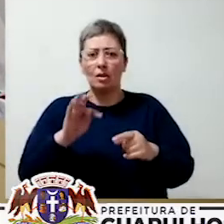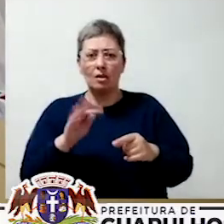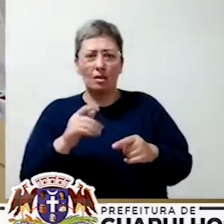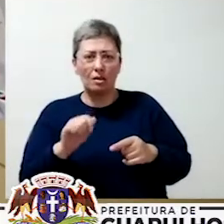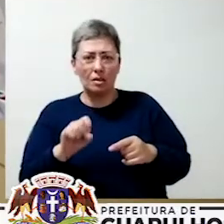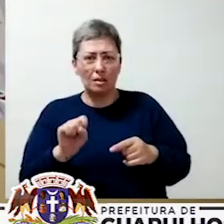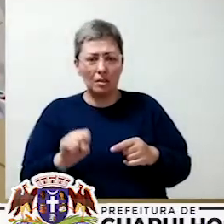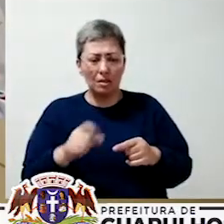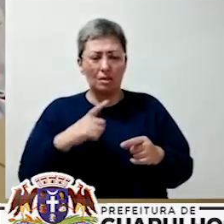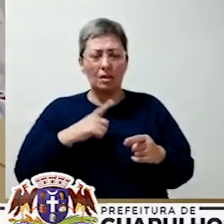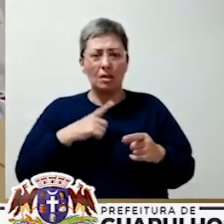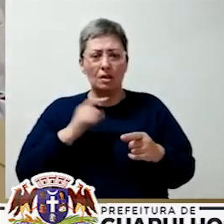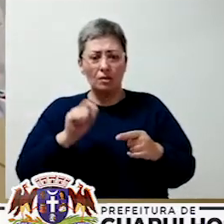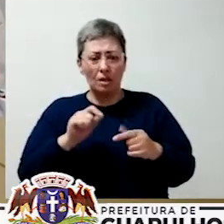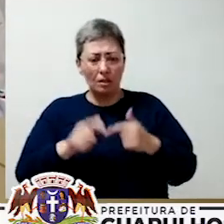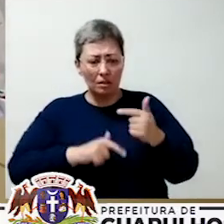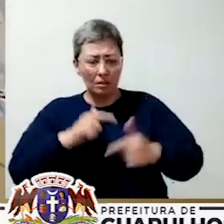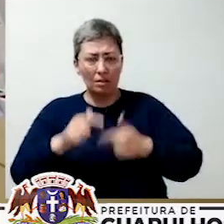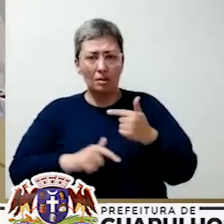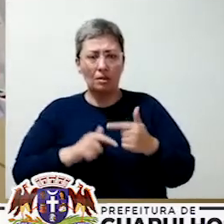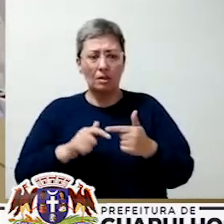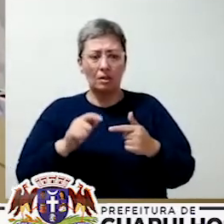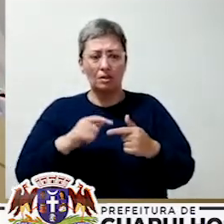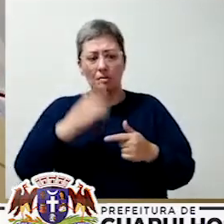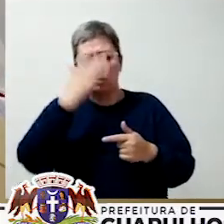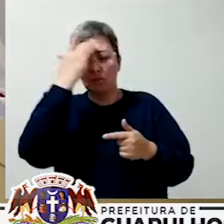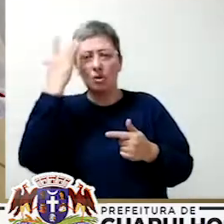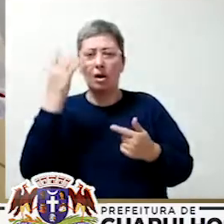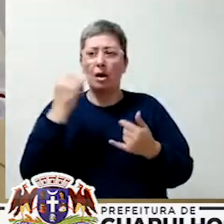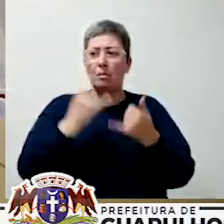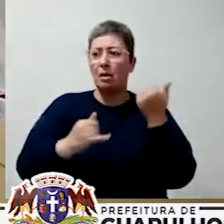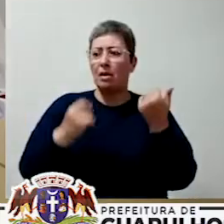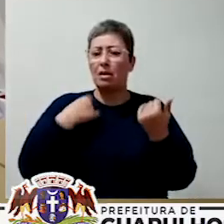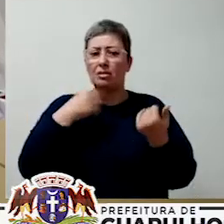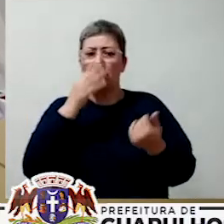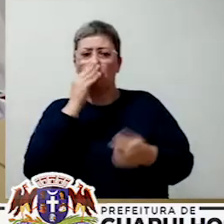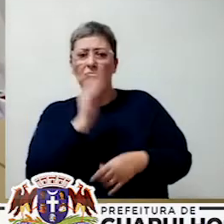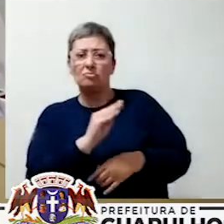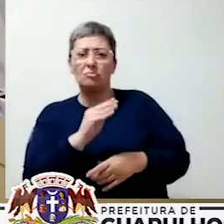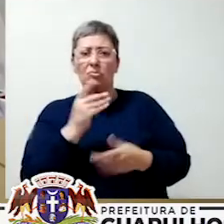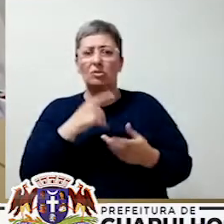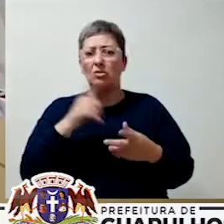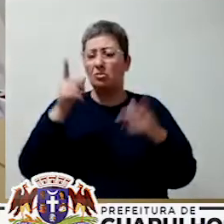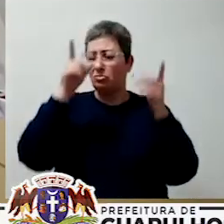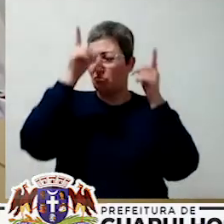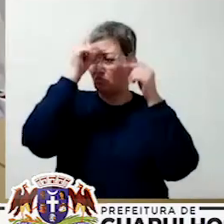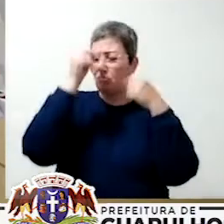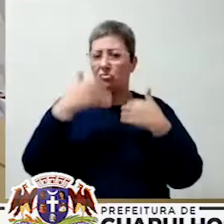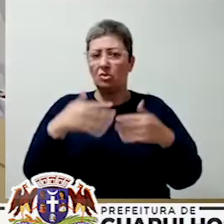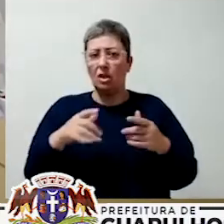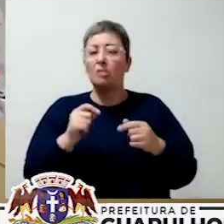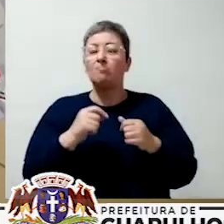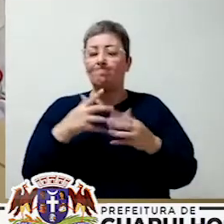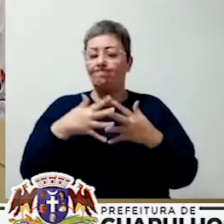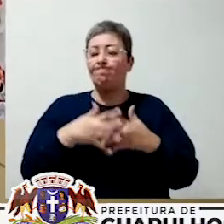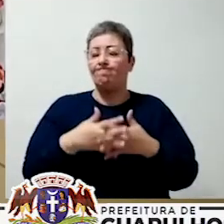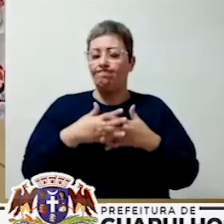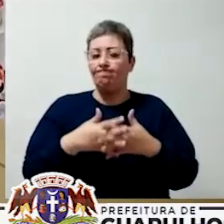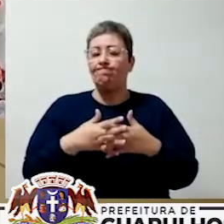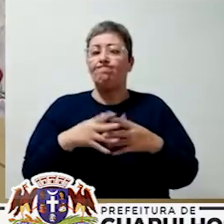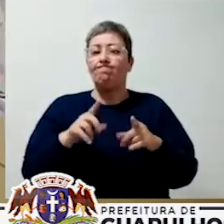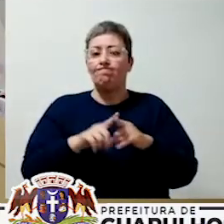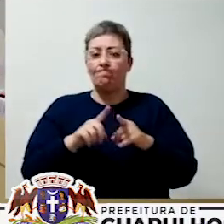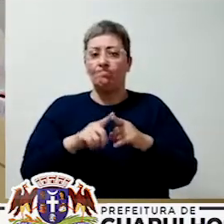sendo a gente que vem aqui trabalhar, as pessoas estão um pouco descuidadas, baixando a guarda, né? Sim, Bandana, está complicado, né?